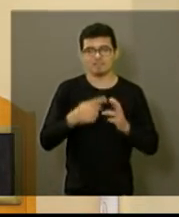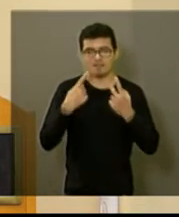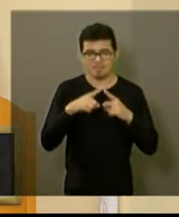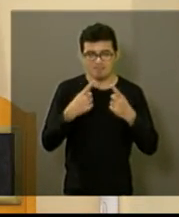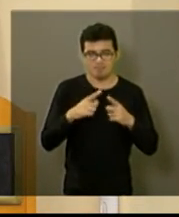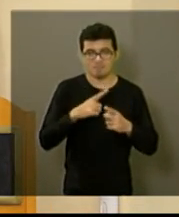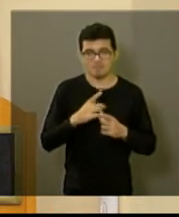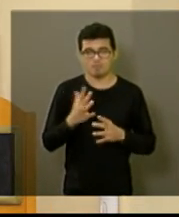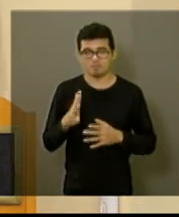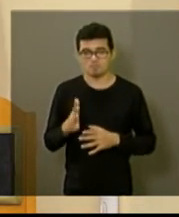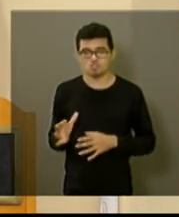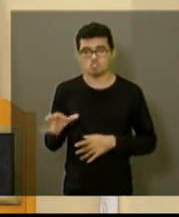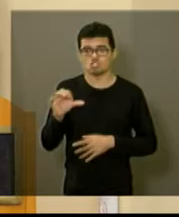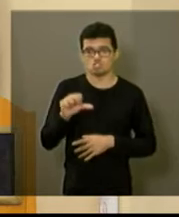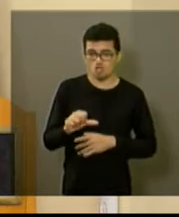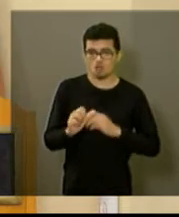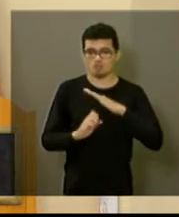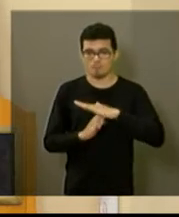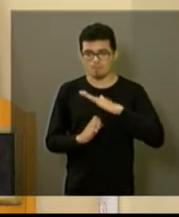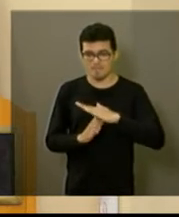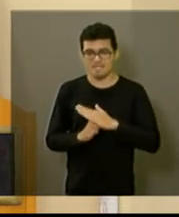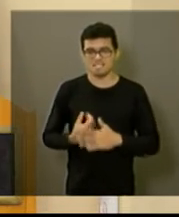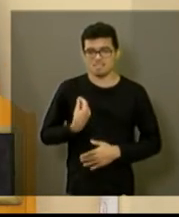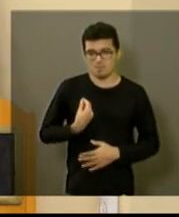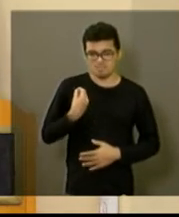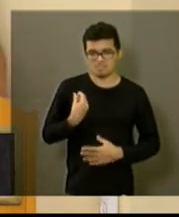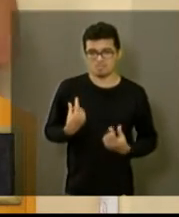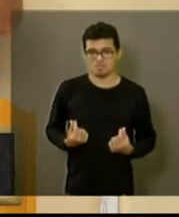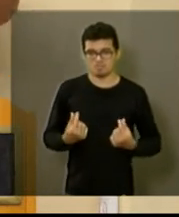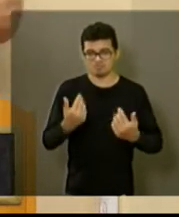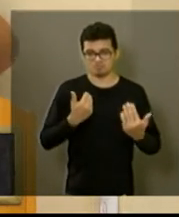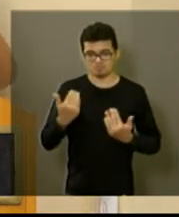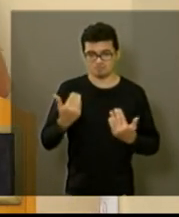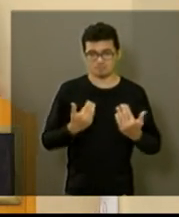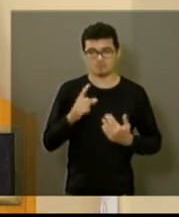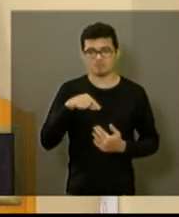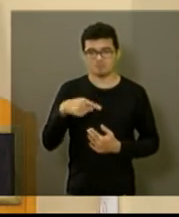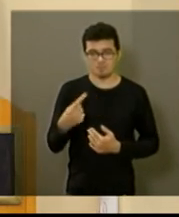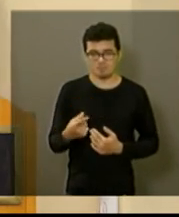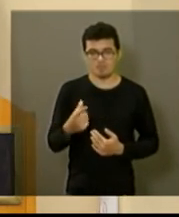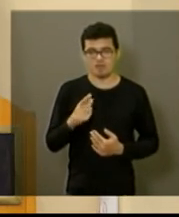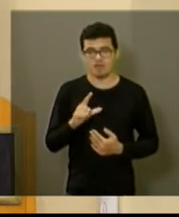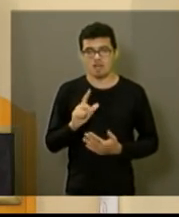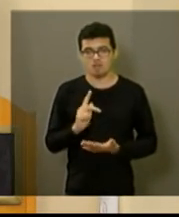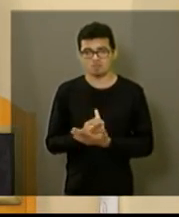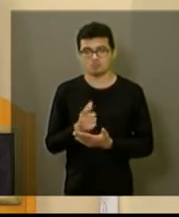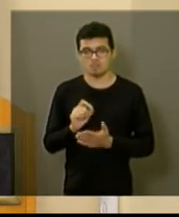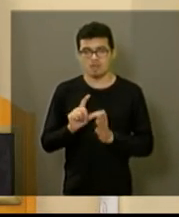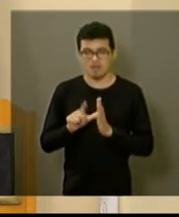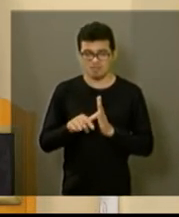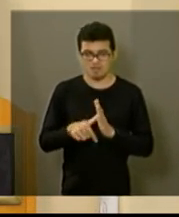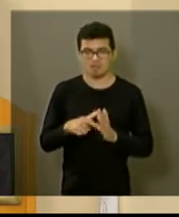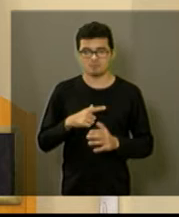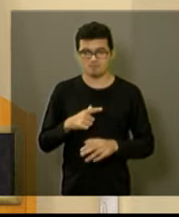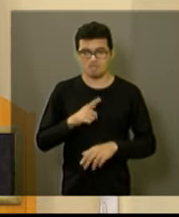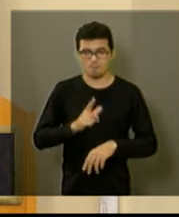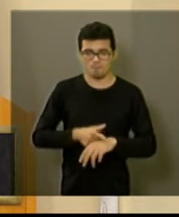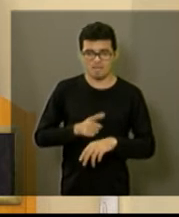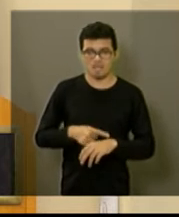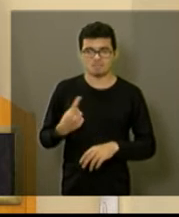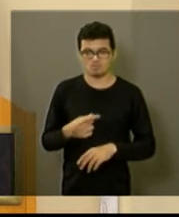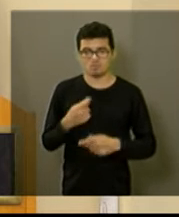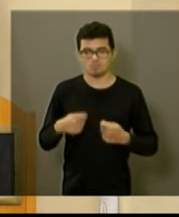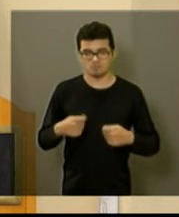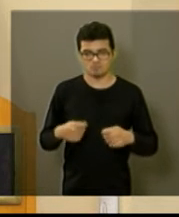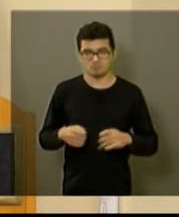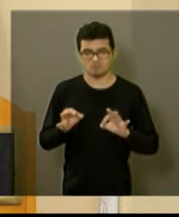né Denis nove empresas participando então acabou quem entraram com recurso entra aqui entra ali e vai atrasando e tem prazo a gente tem que cumprir no prazo da lei